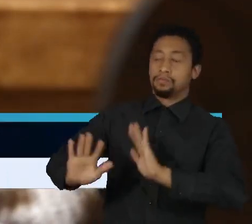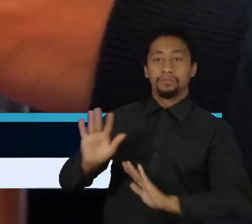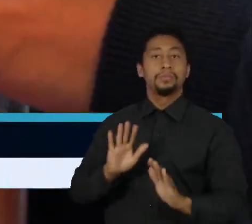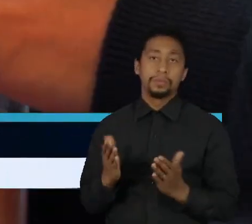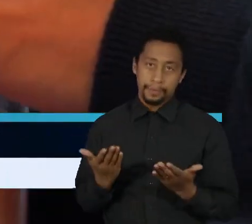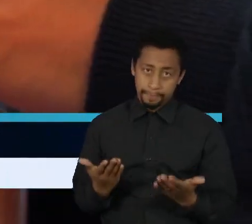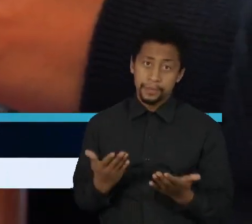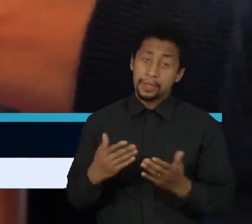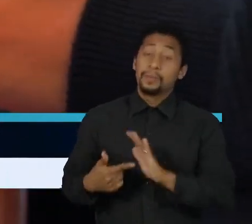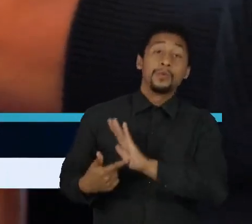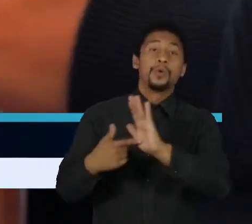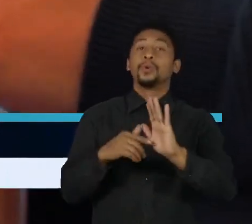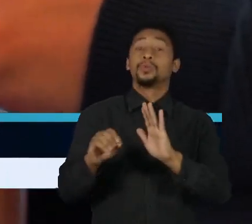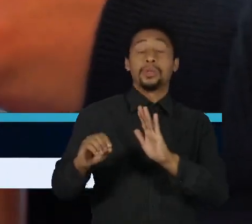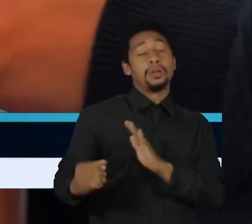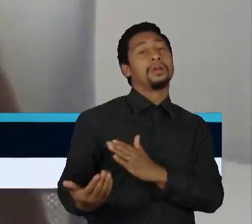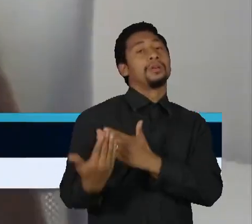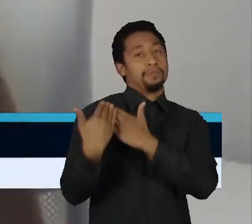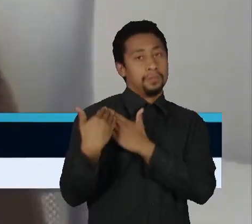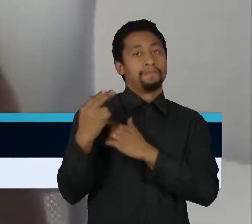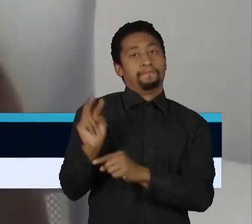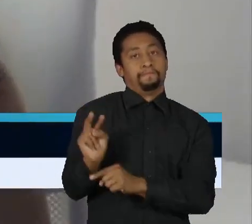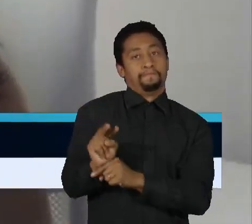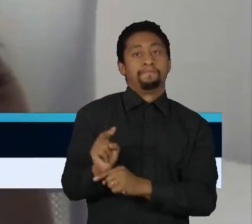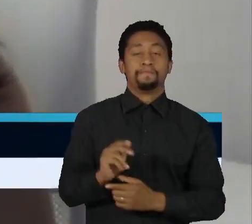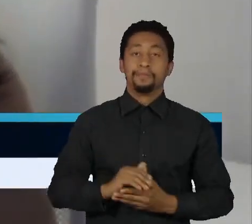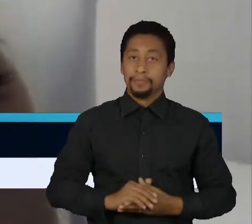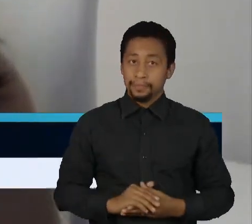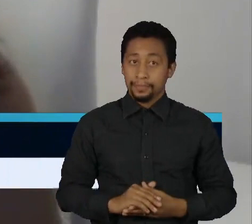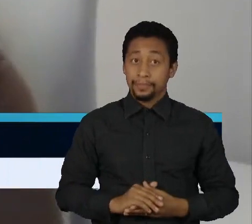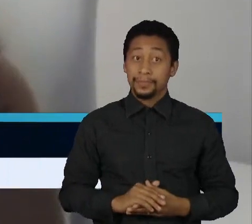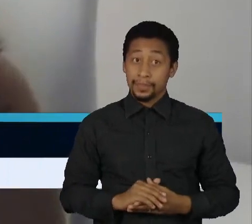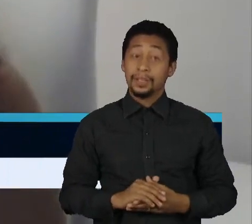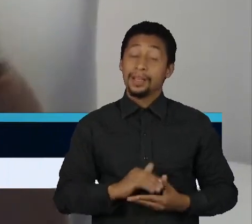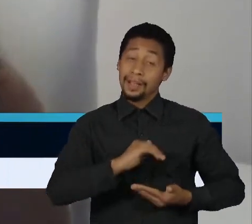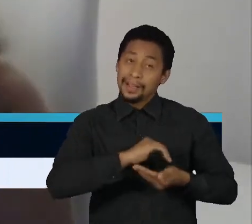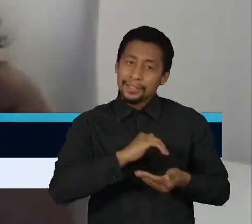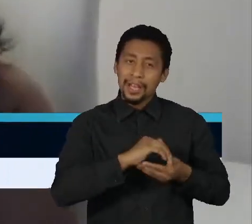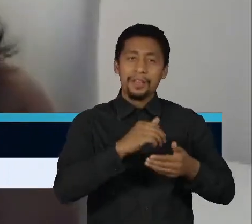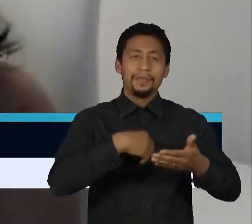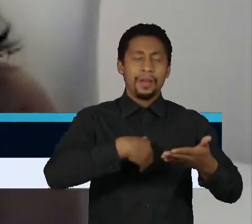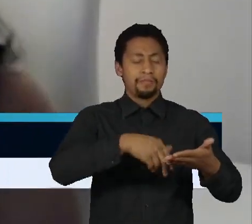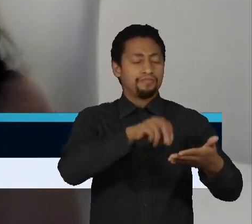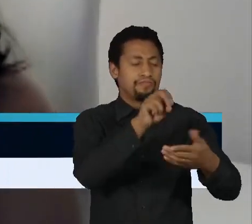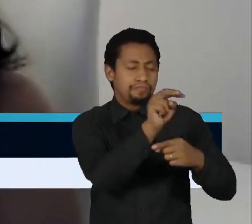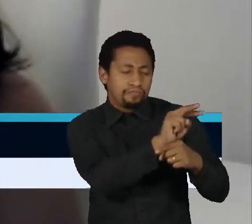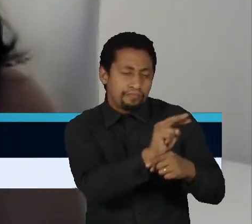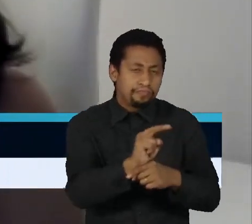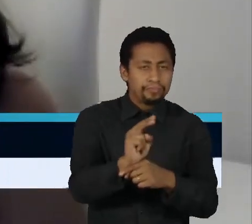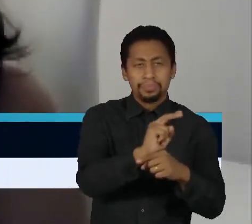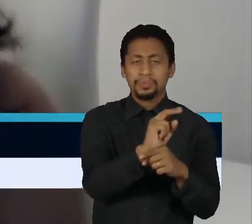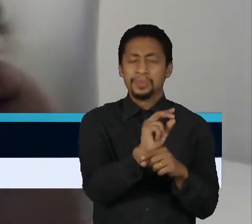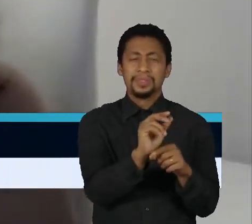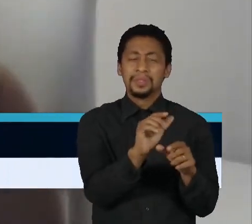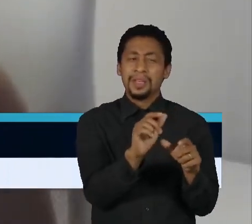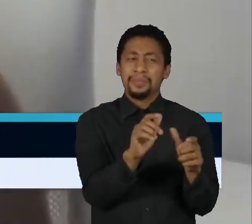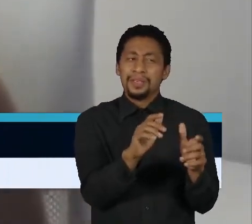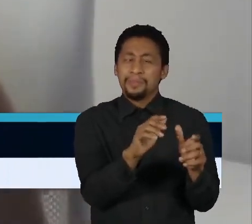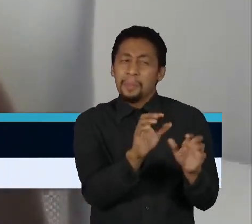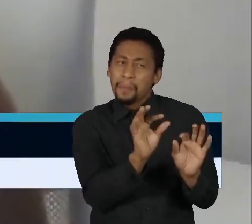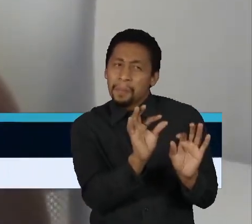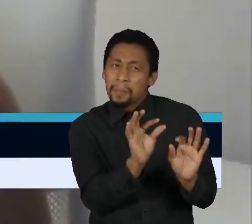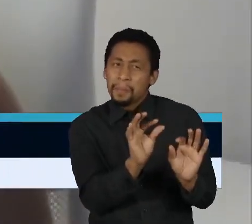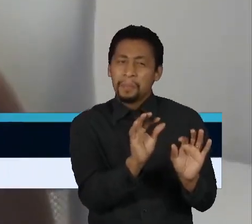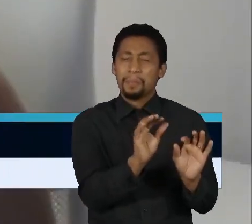conhecido como dever de cuidado. O STF vai analisar só um espaço muito específico. O legislador ainda teria que